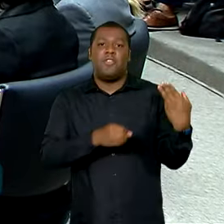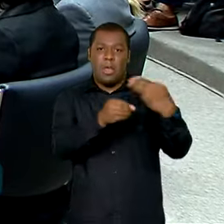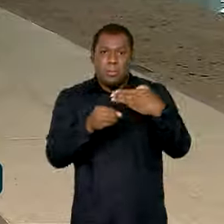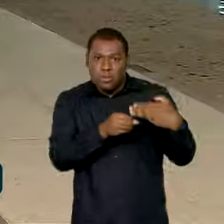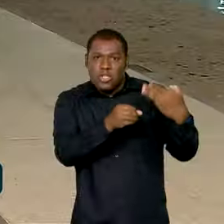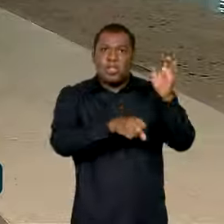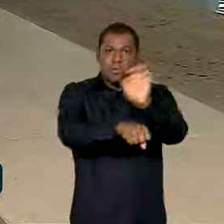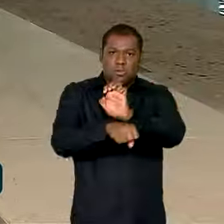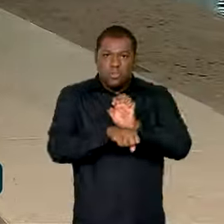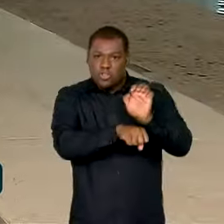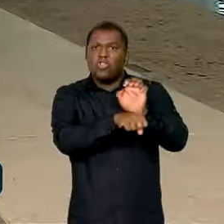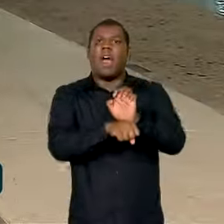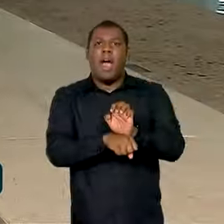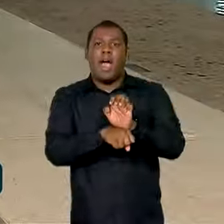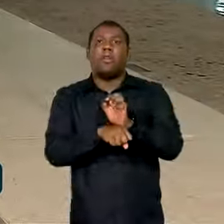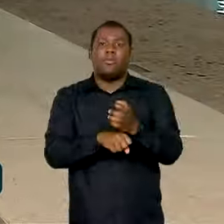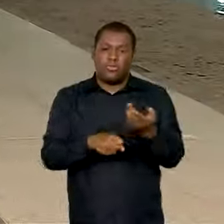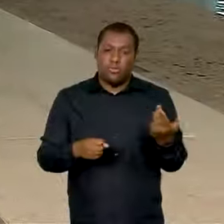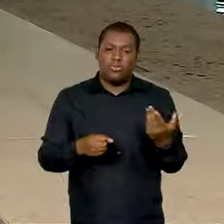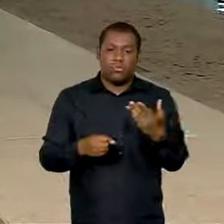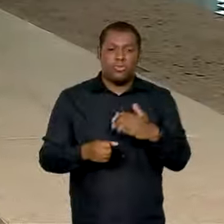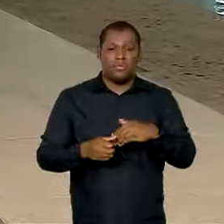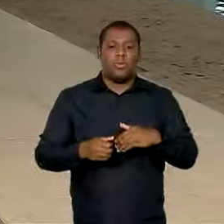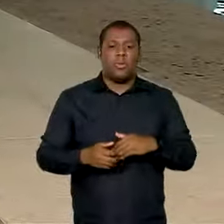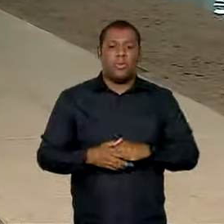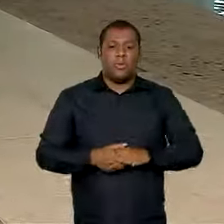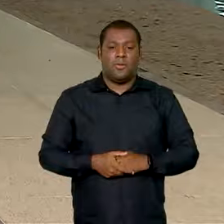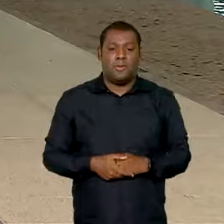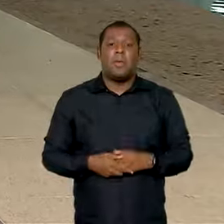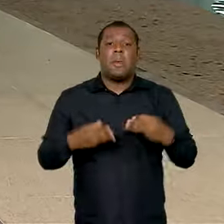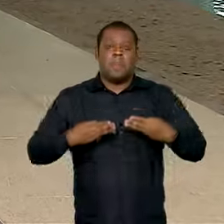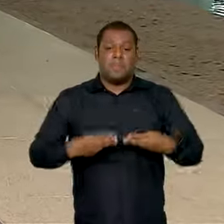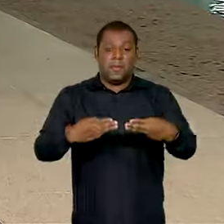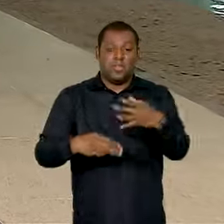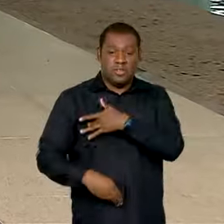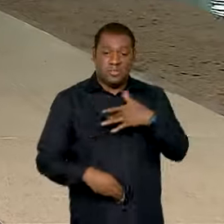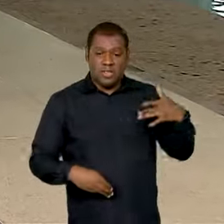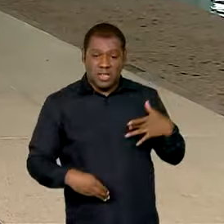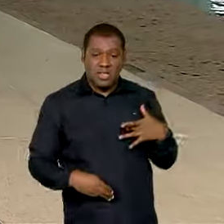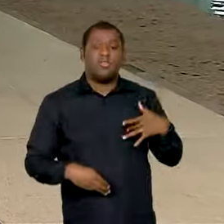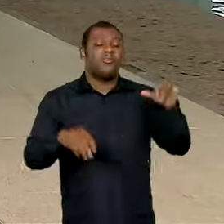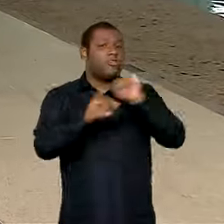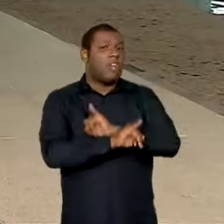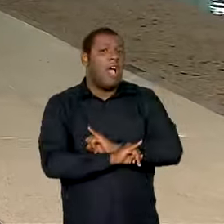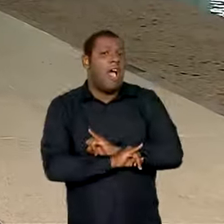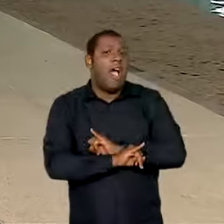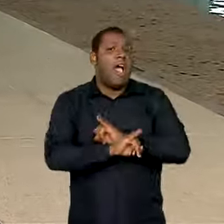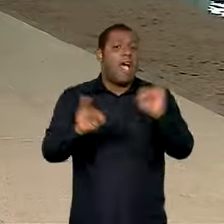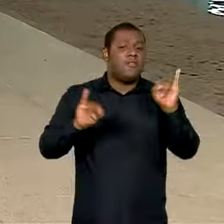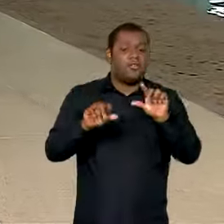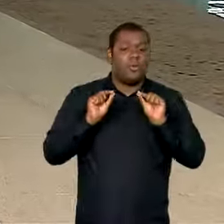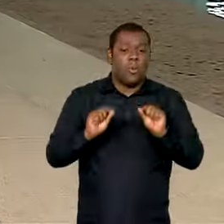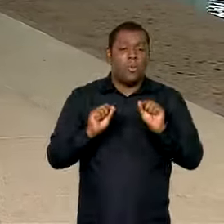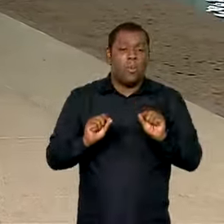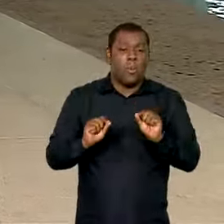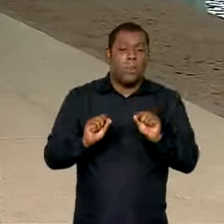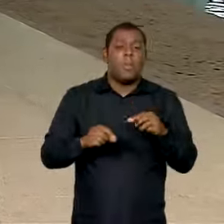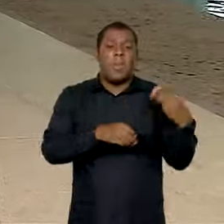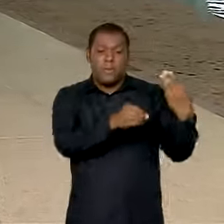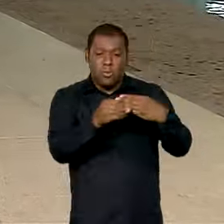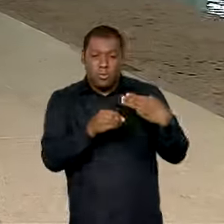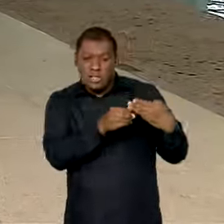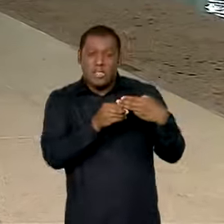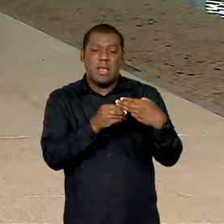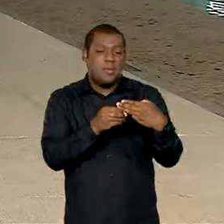frequentes. O Ministério da Saúde normalizou os estoques de inseticidas que estavam em situação crítica desde o ano passado.